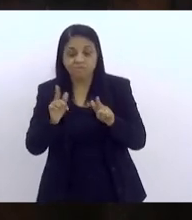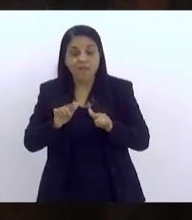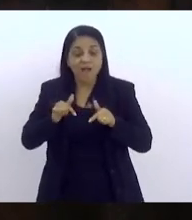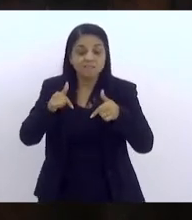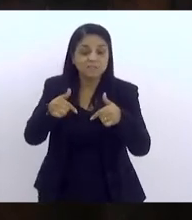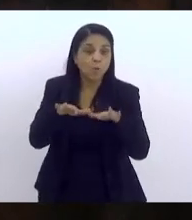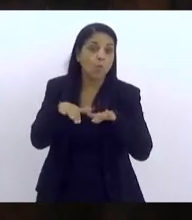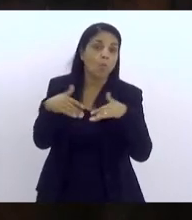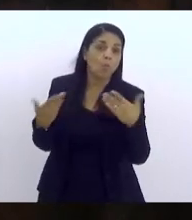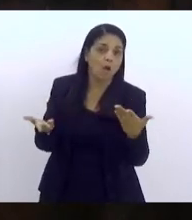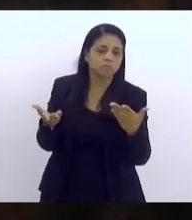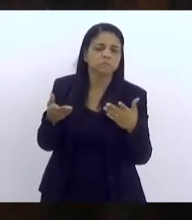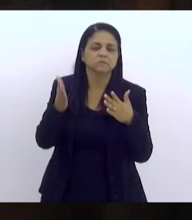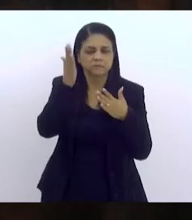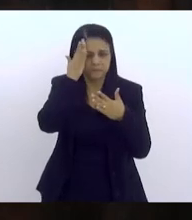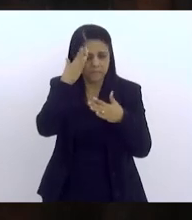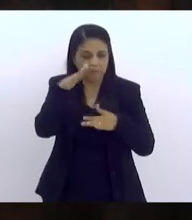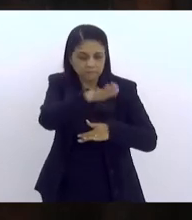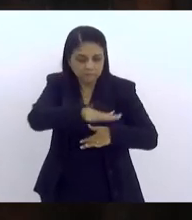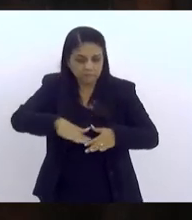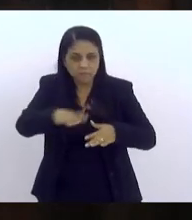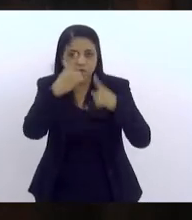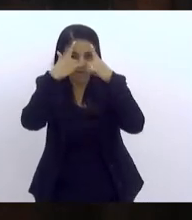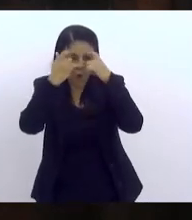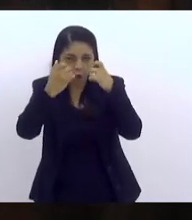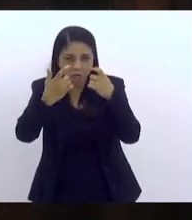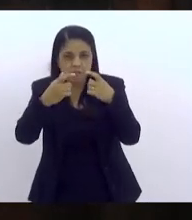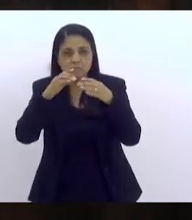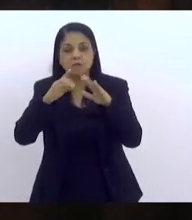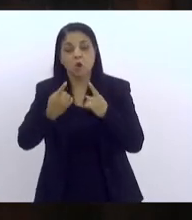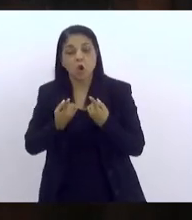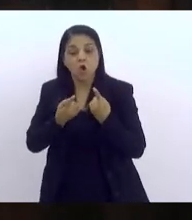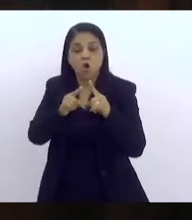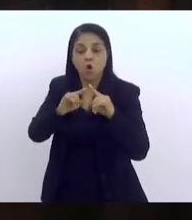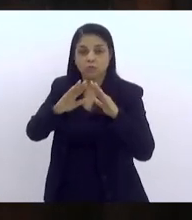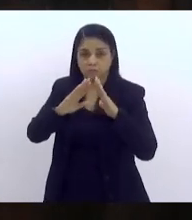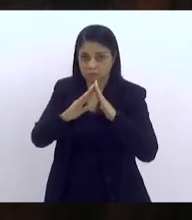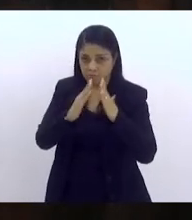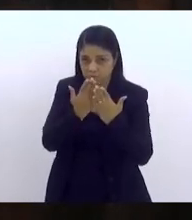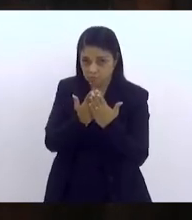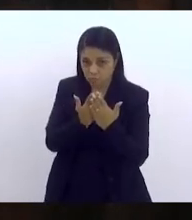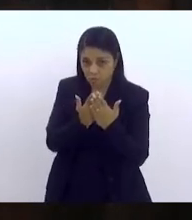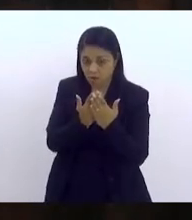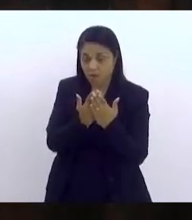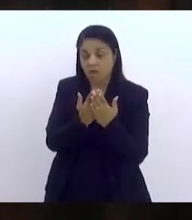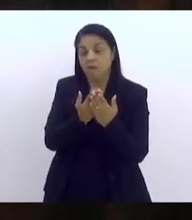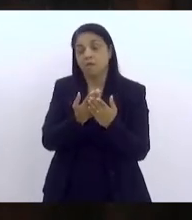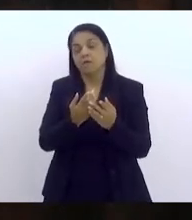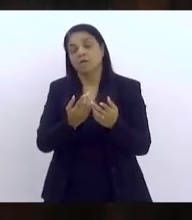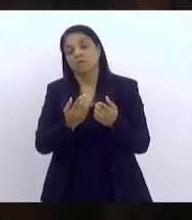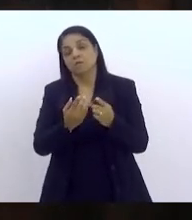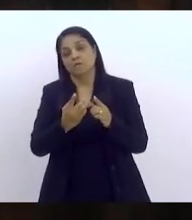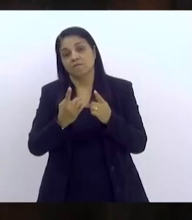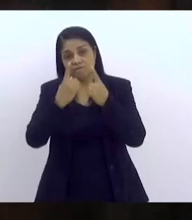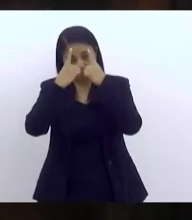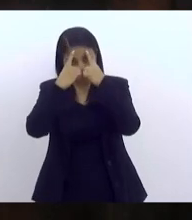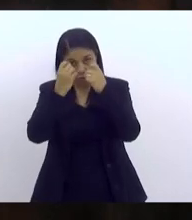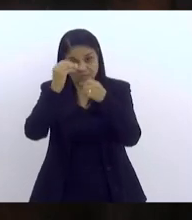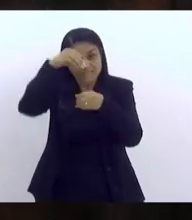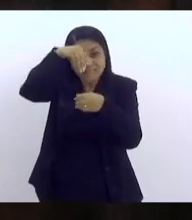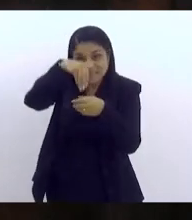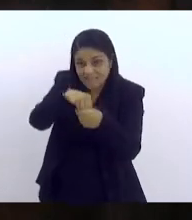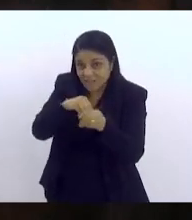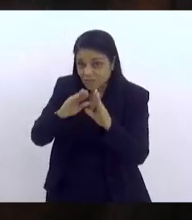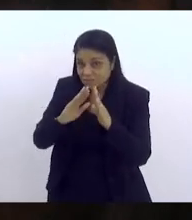está nos territórios, a violência contra a escola, a violência à escola, ela começa justamente